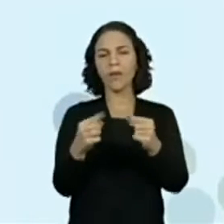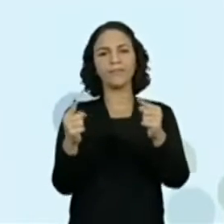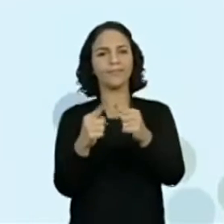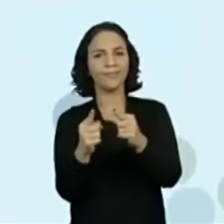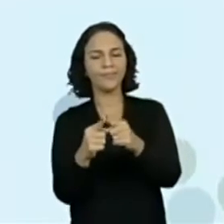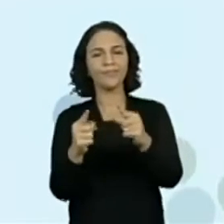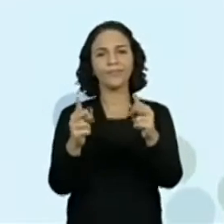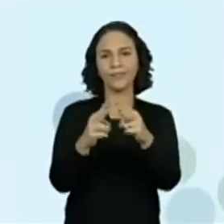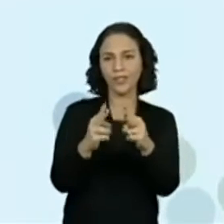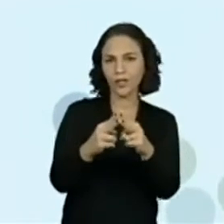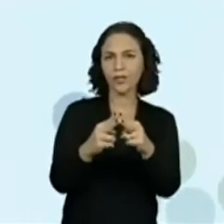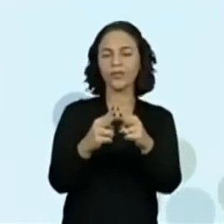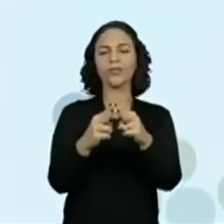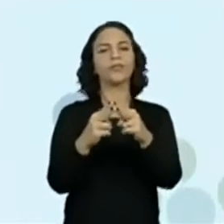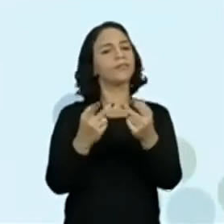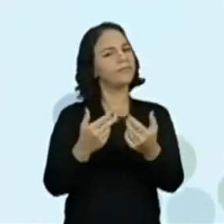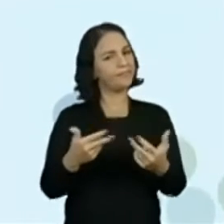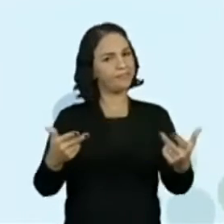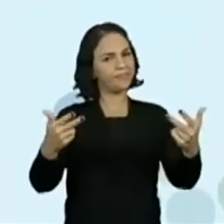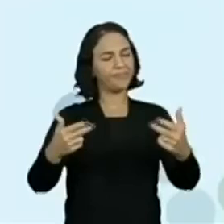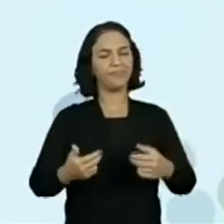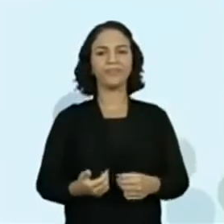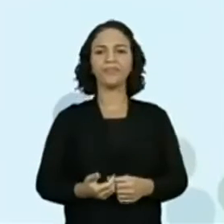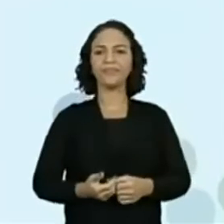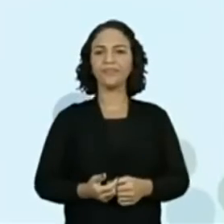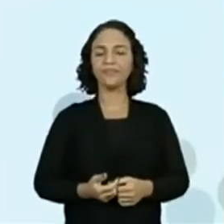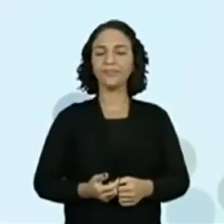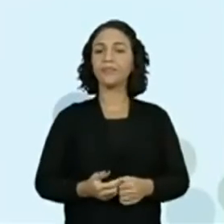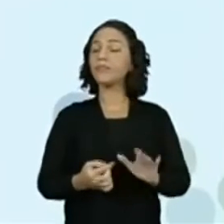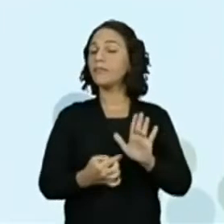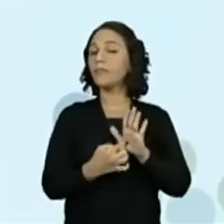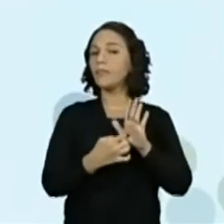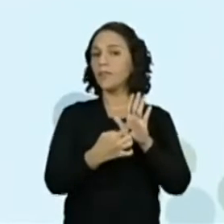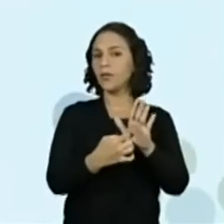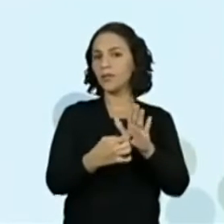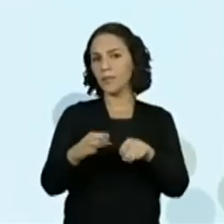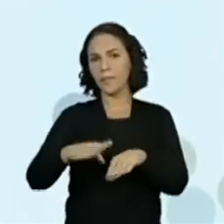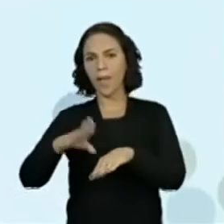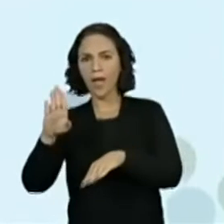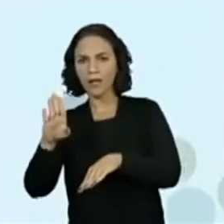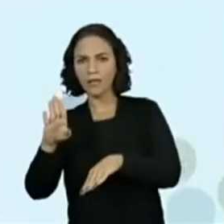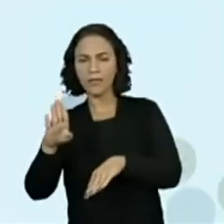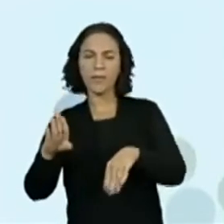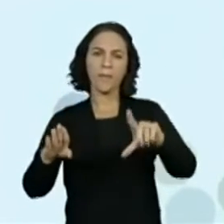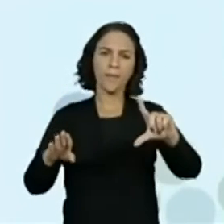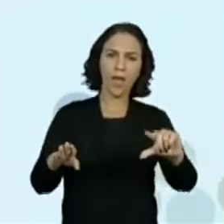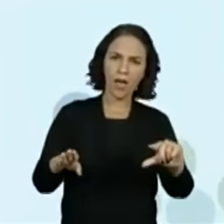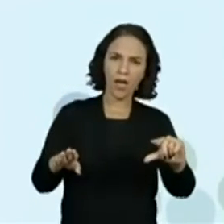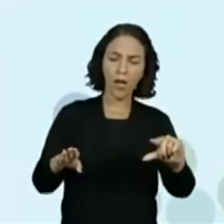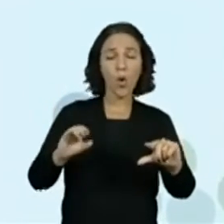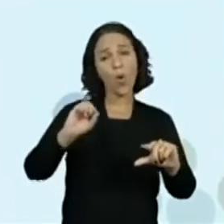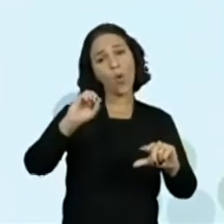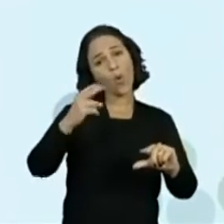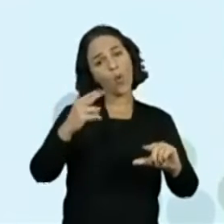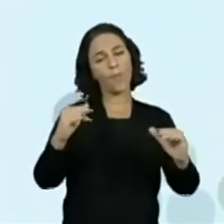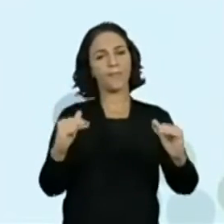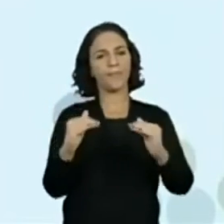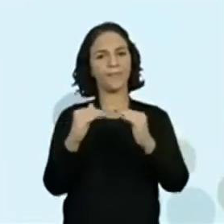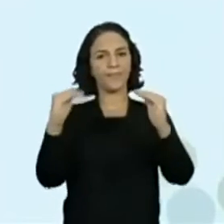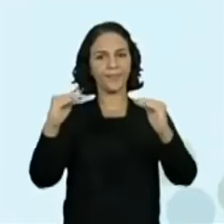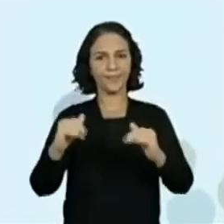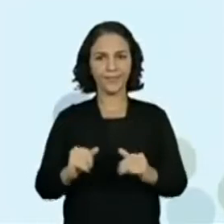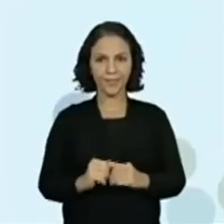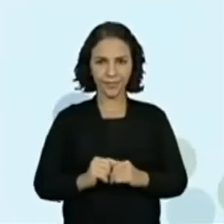1 a 1, 2 a 2, entre outros. Para indicar, tem mais, tem menos ou tem a mesma quantidade.